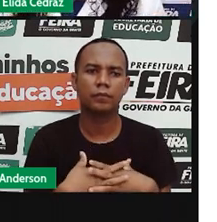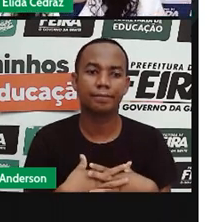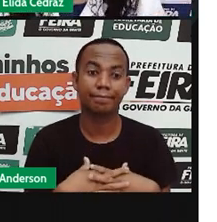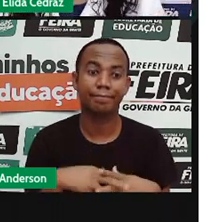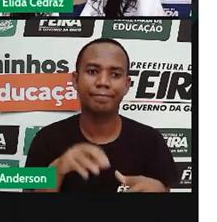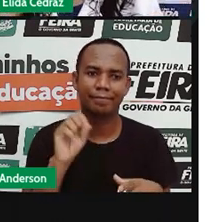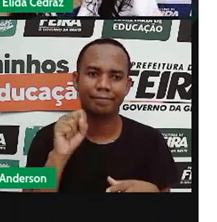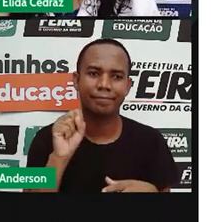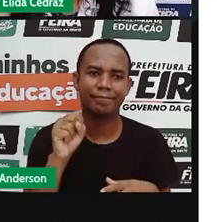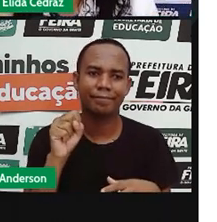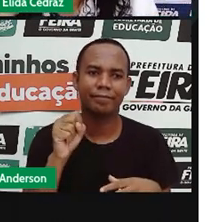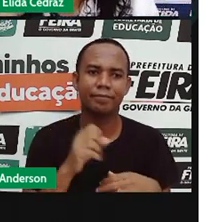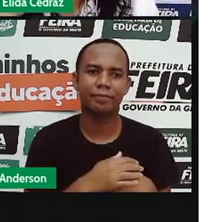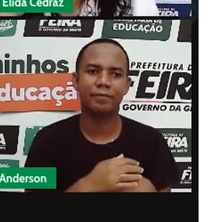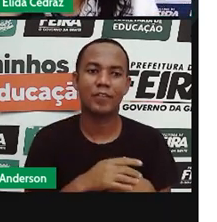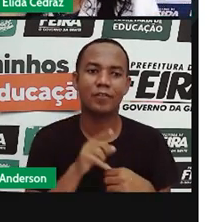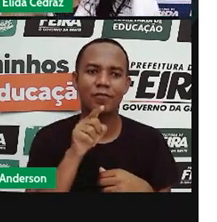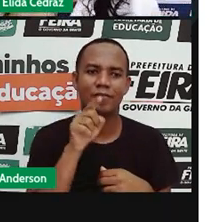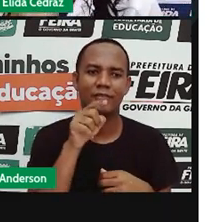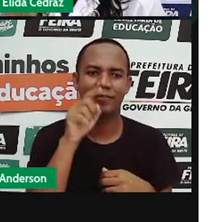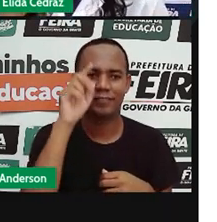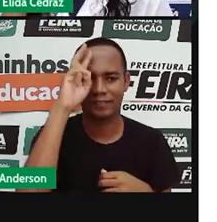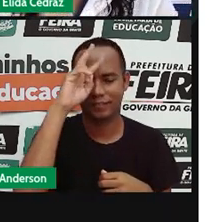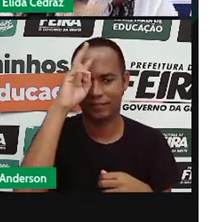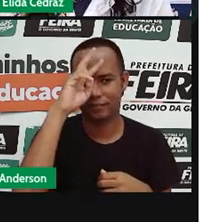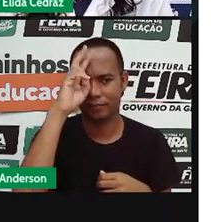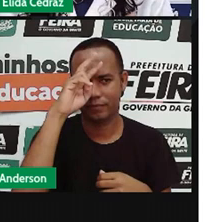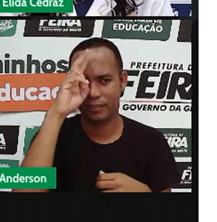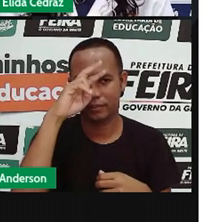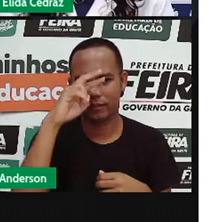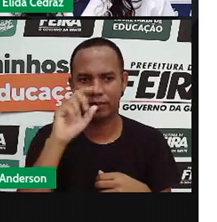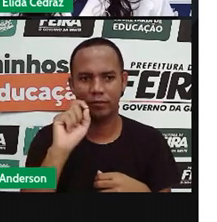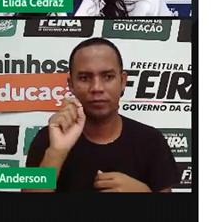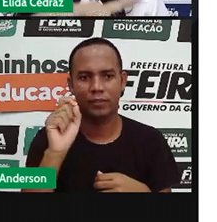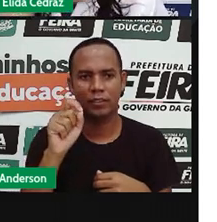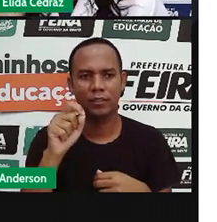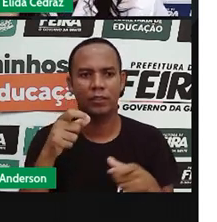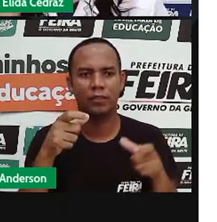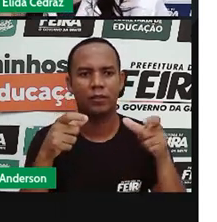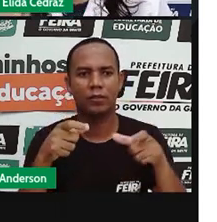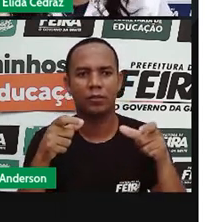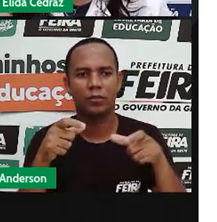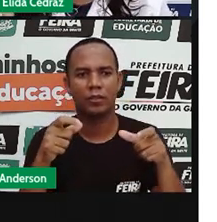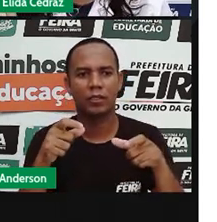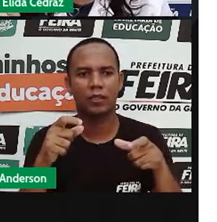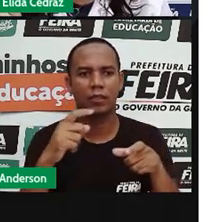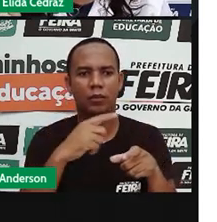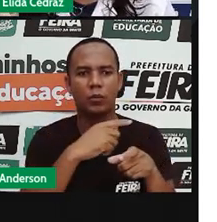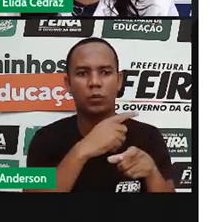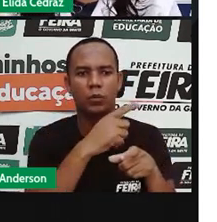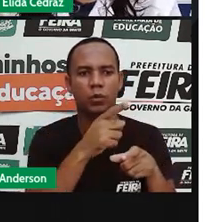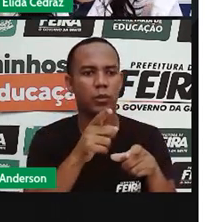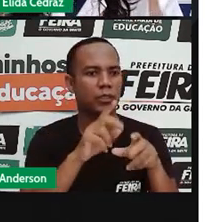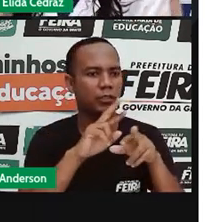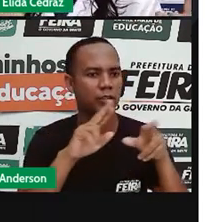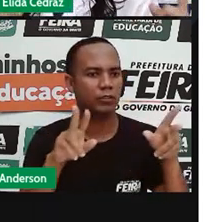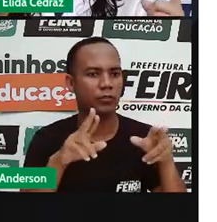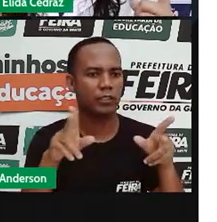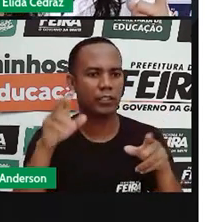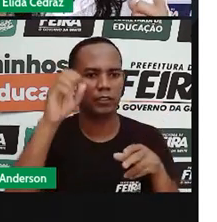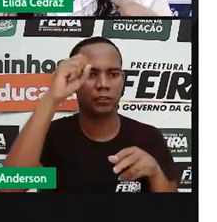Isso. É só você lembrar que sombra é o contrário da luz. Então,